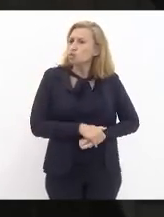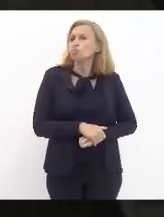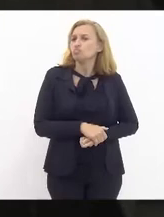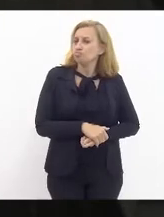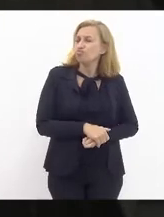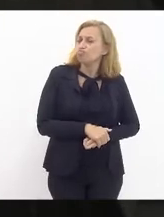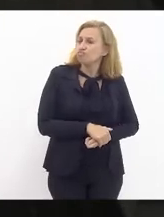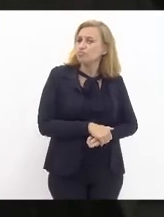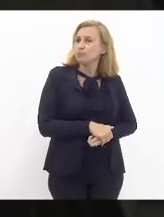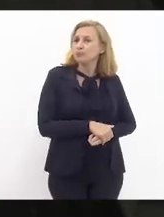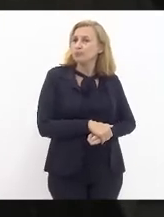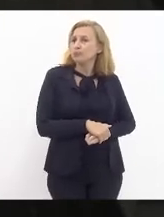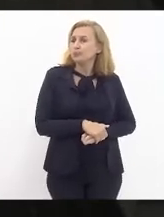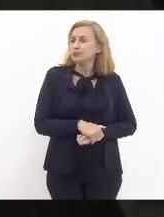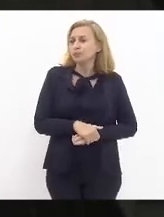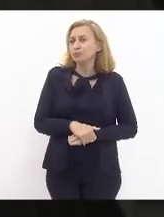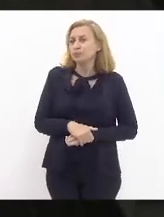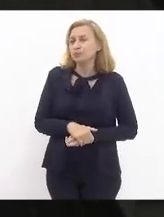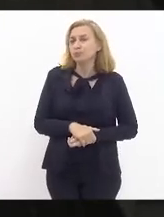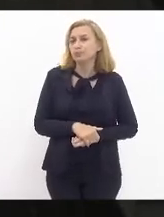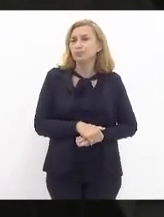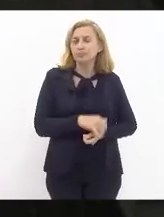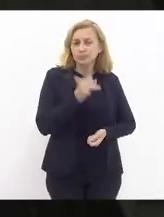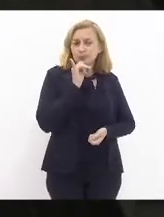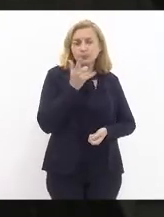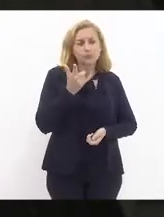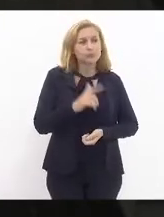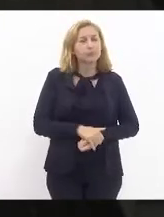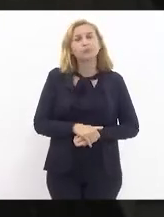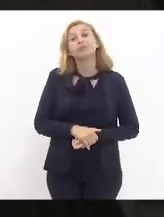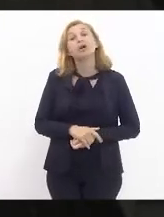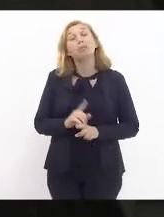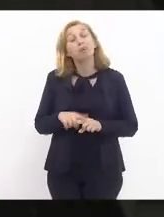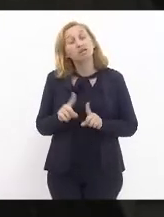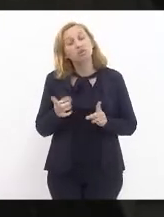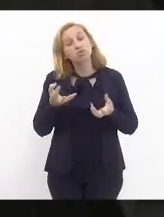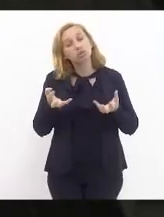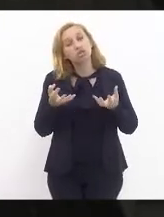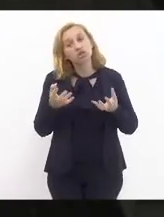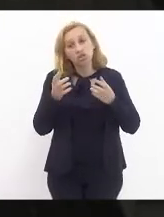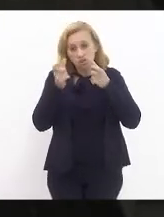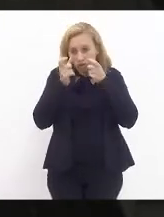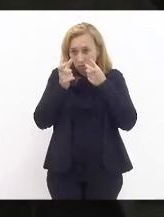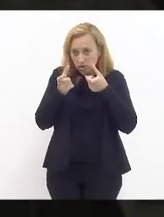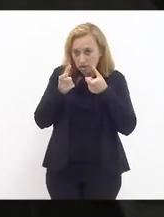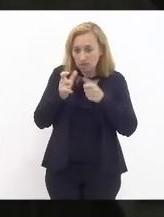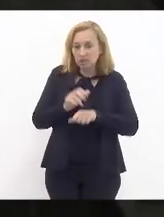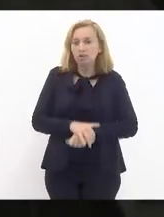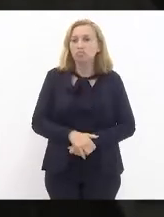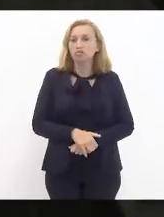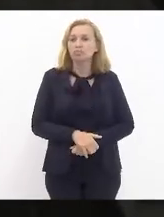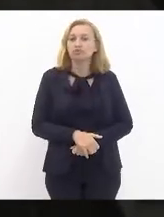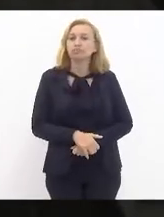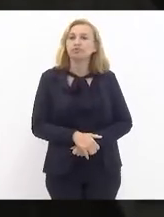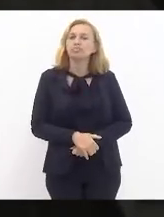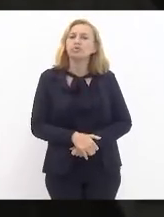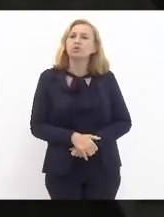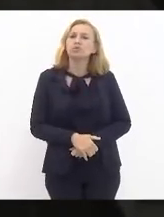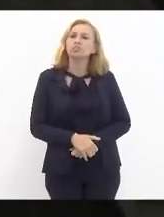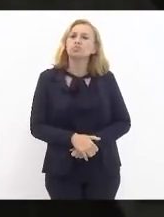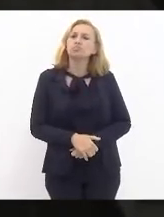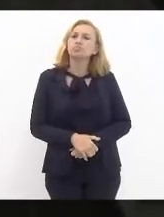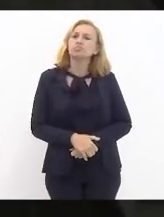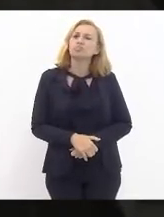exemplos. Mas eu quis chamar atenção